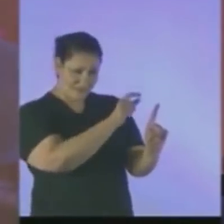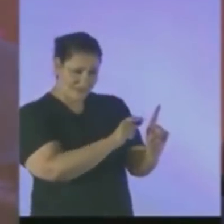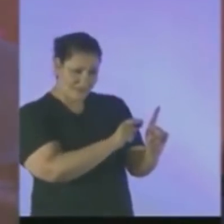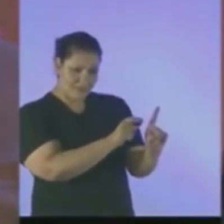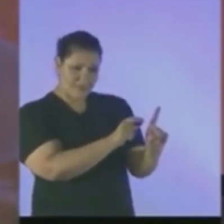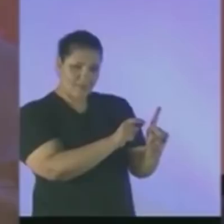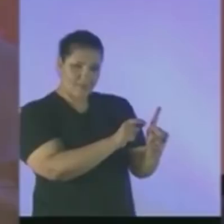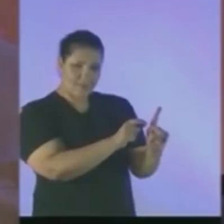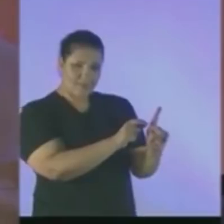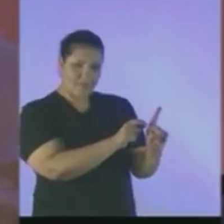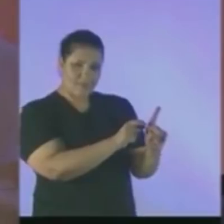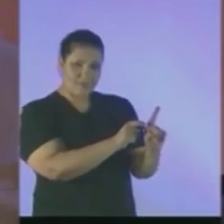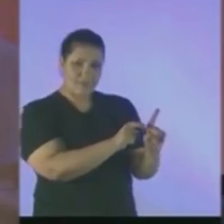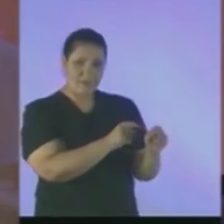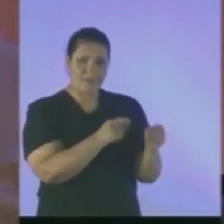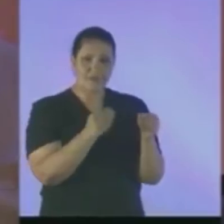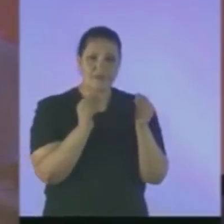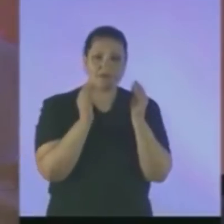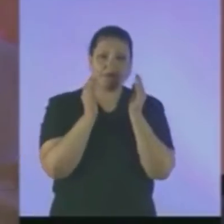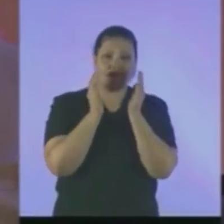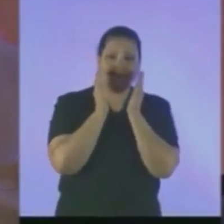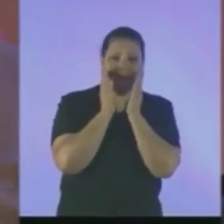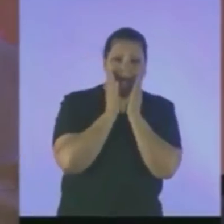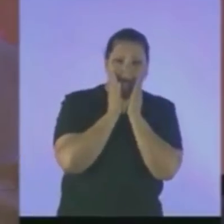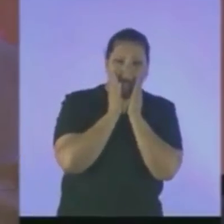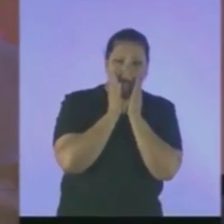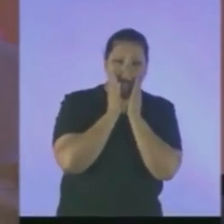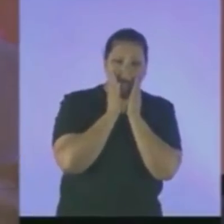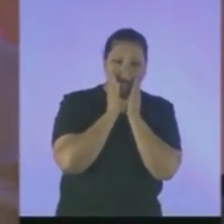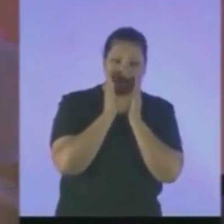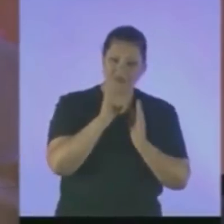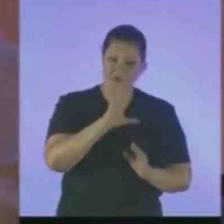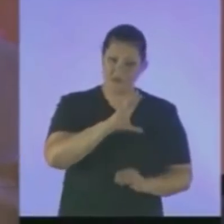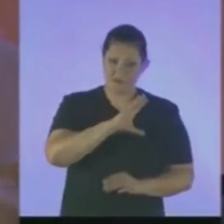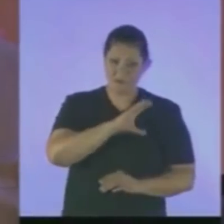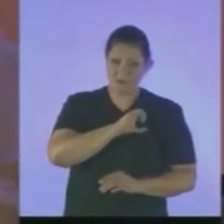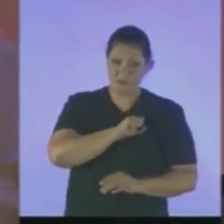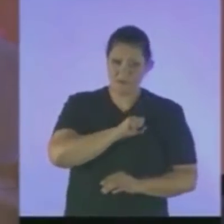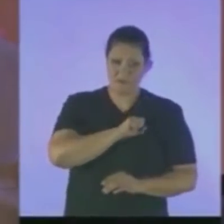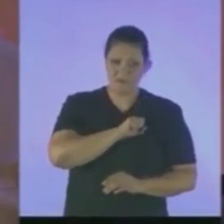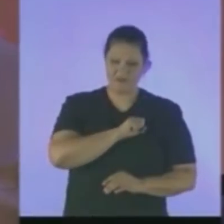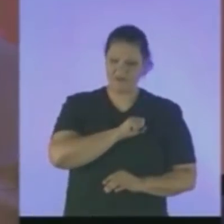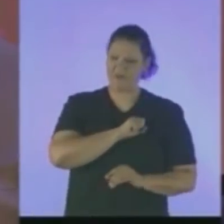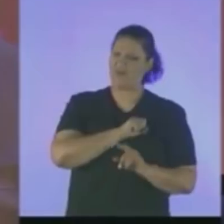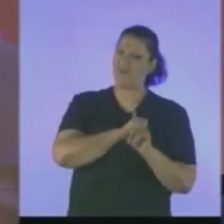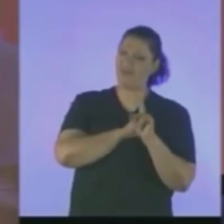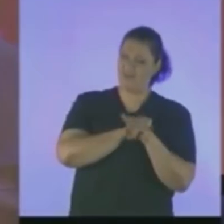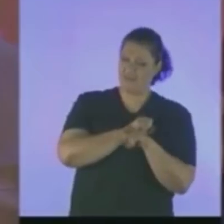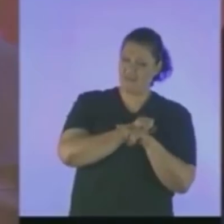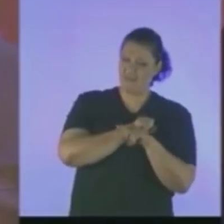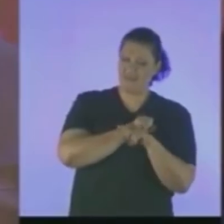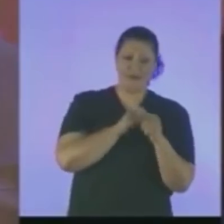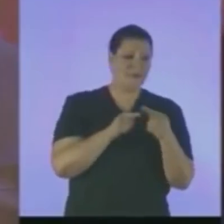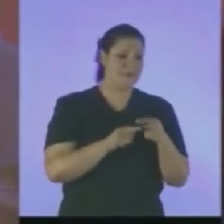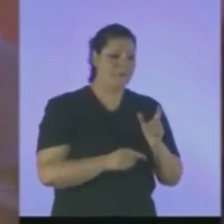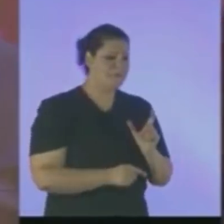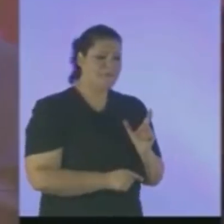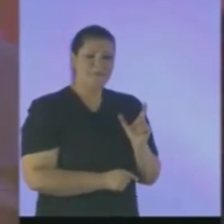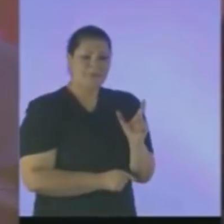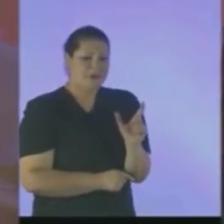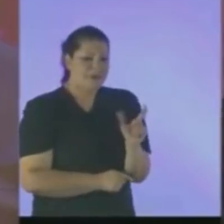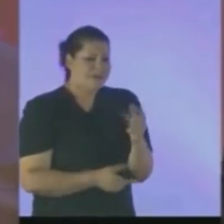Empalidecer Muito mais O amor Ó Senhor Senhor A palavra